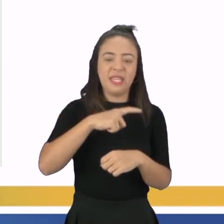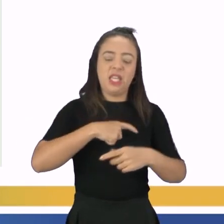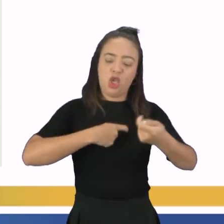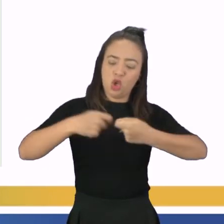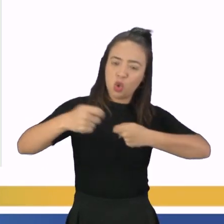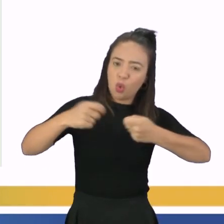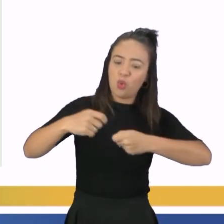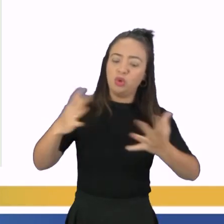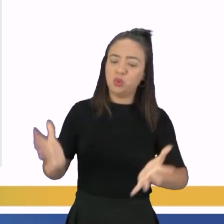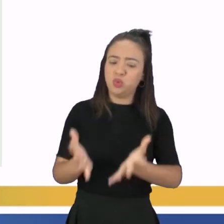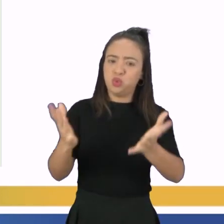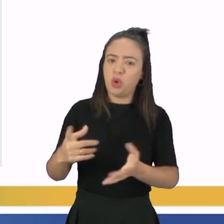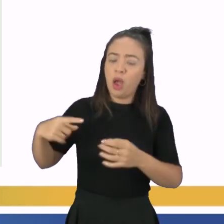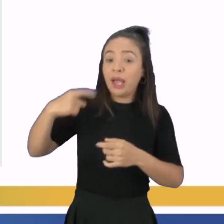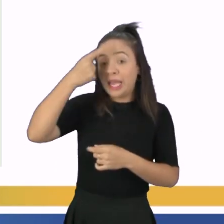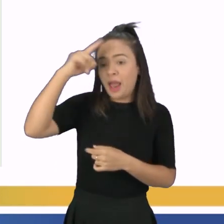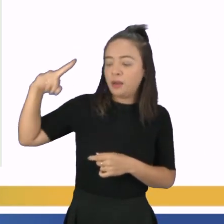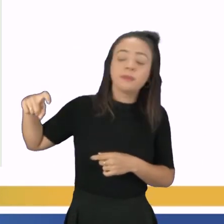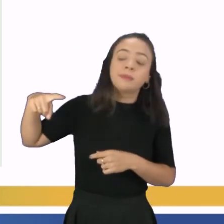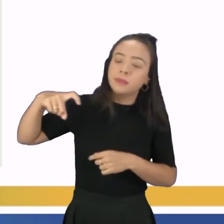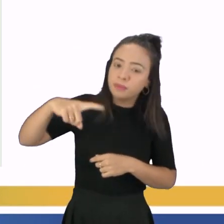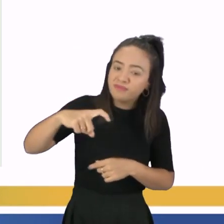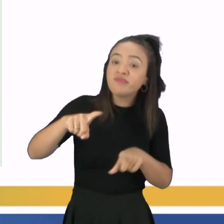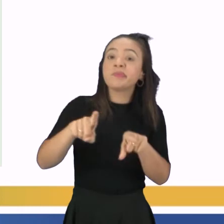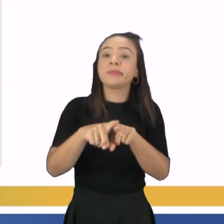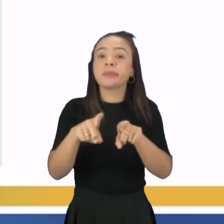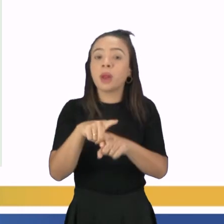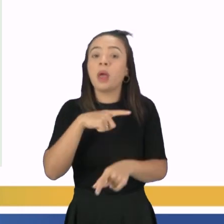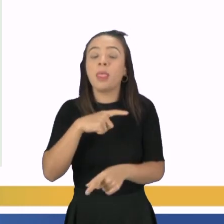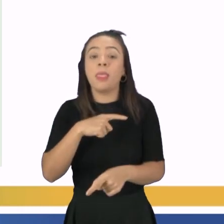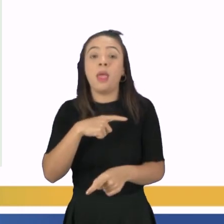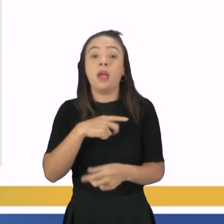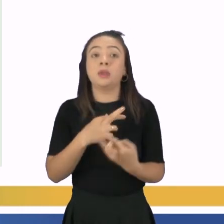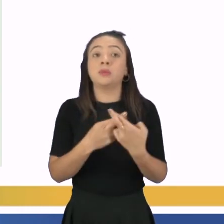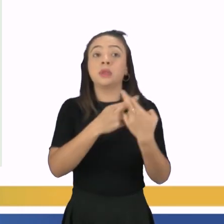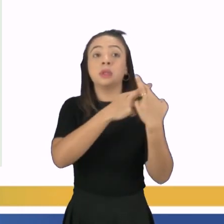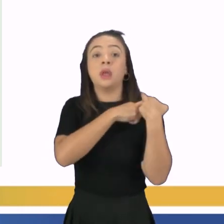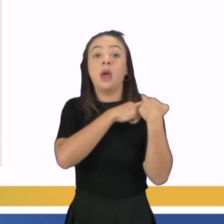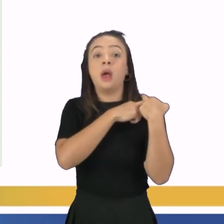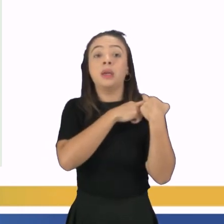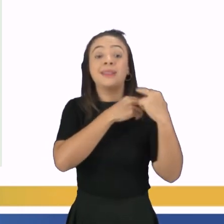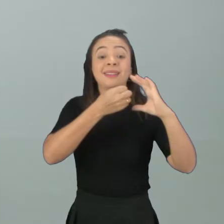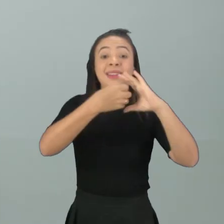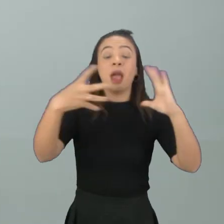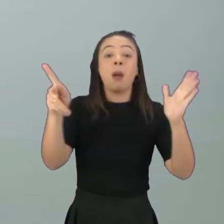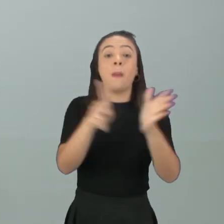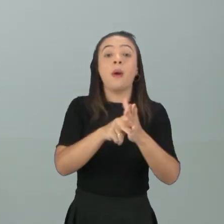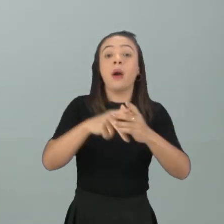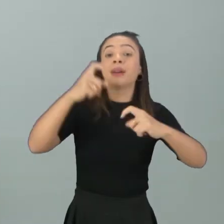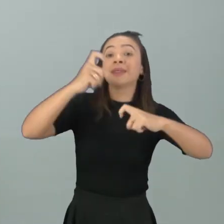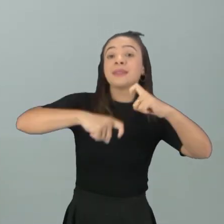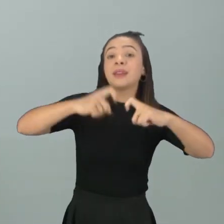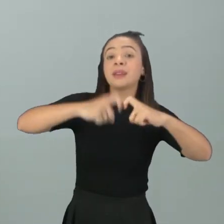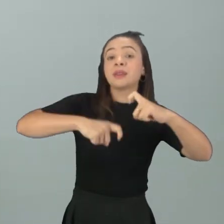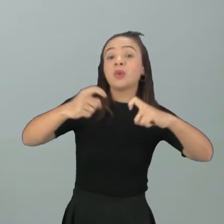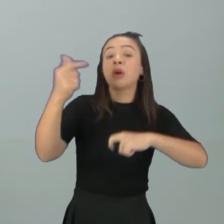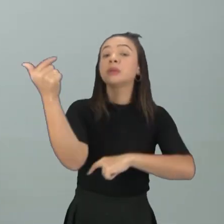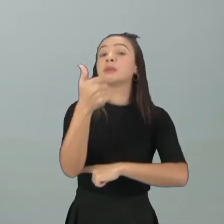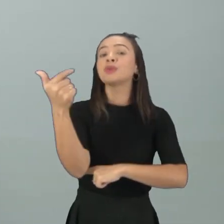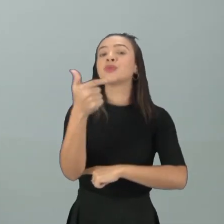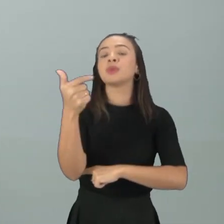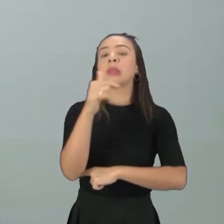regula, é ele que estimula E além disso, ele é o hormônio responsável pelas características sexuais secundárias